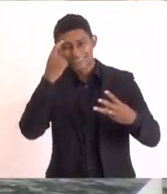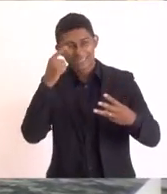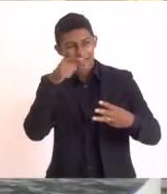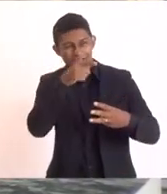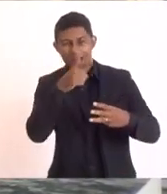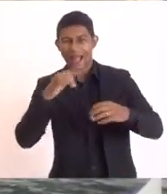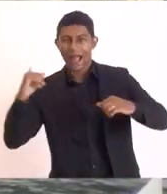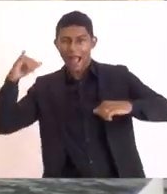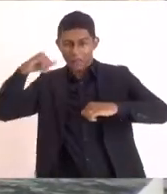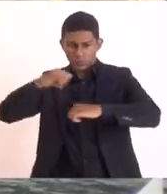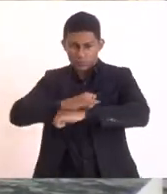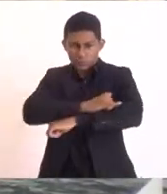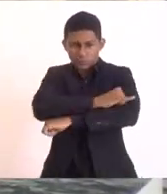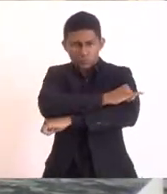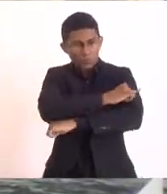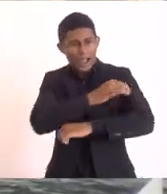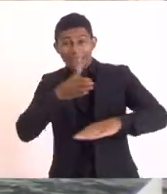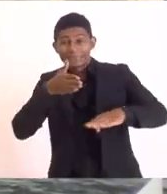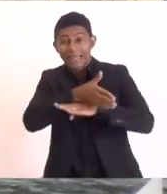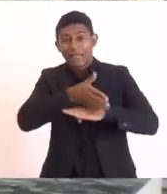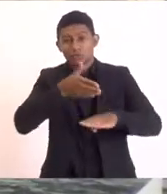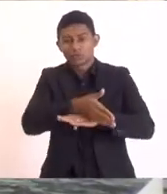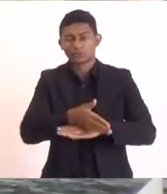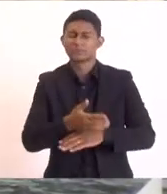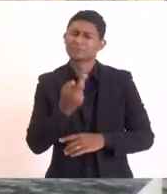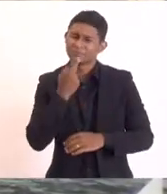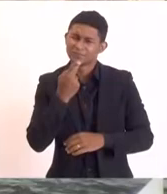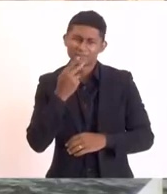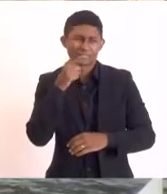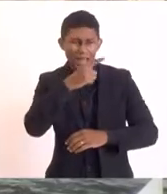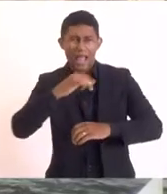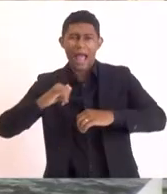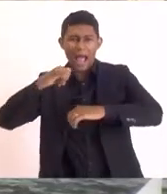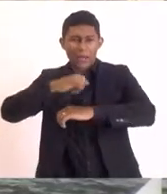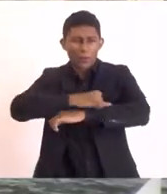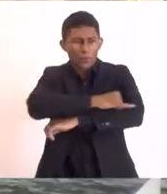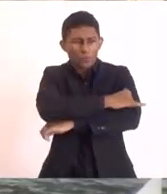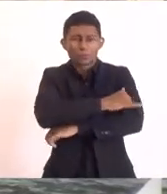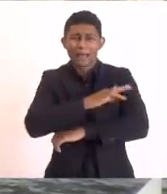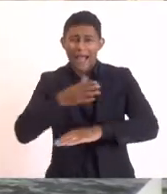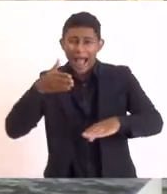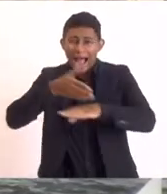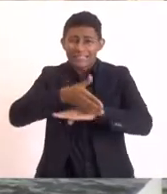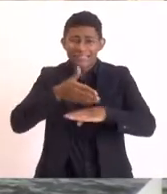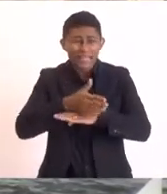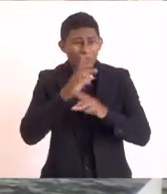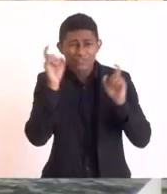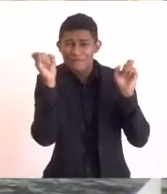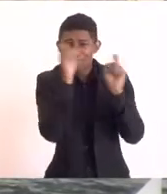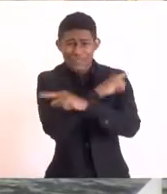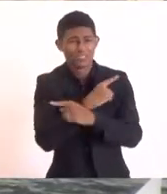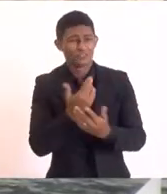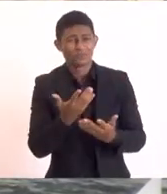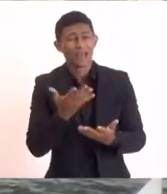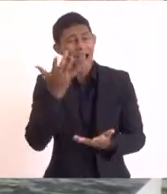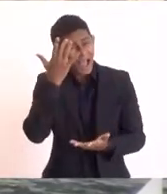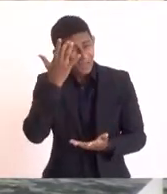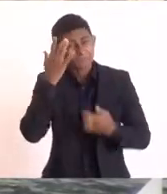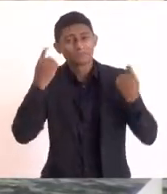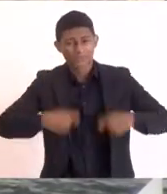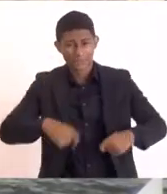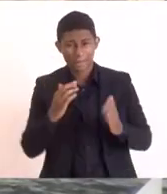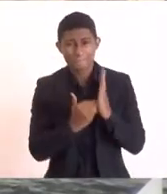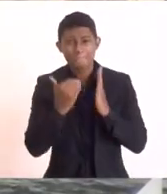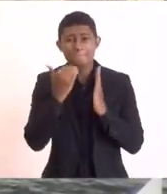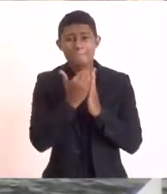aeroporto. A gente fala do aeroporto, mas eu acho que o acesso é muito precário. A gente tem que achar outras linhas de acesso.